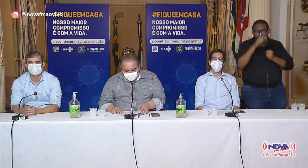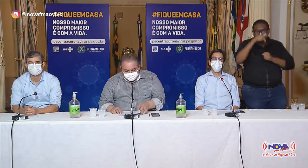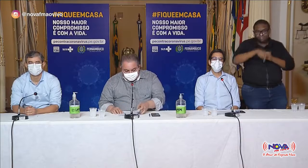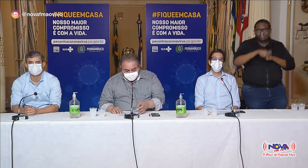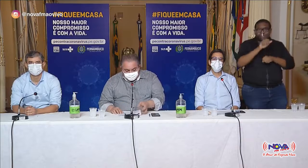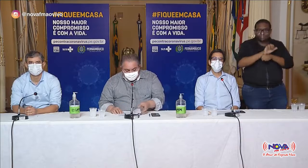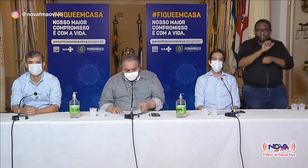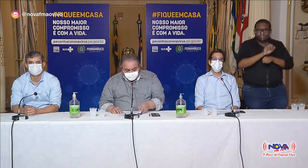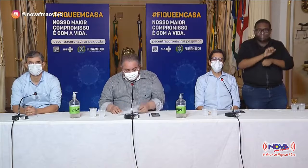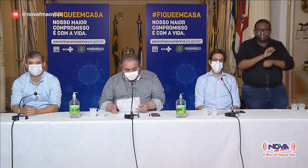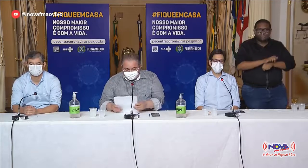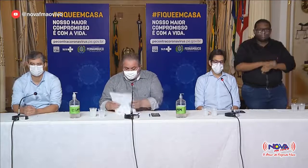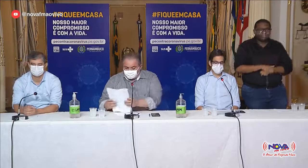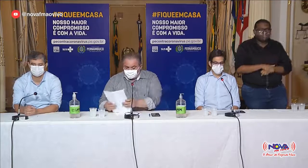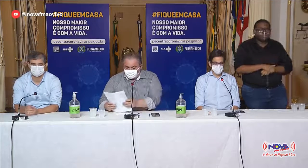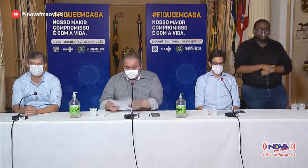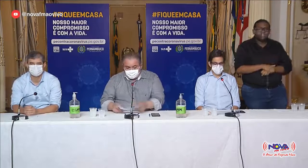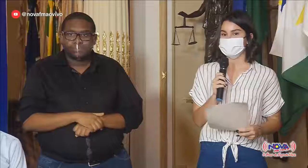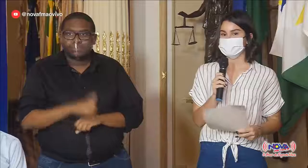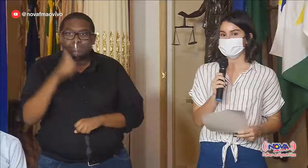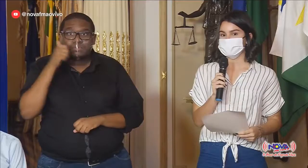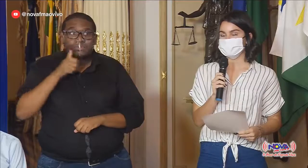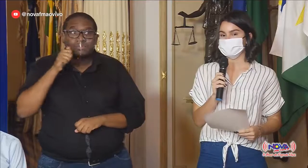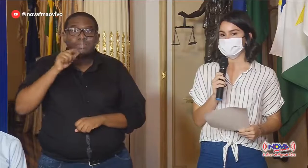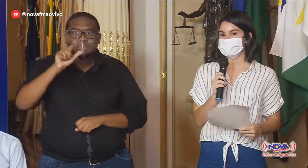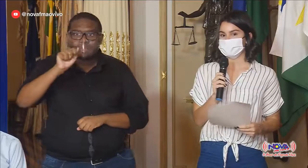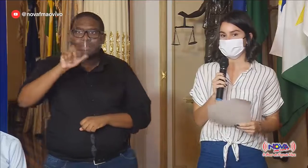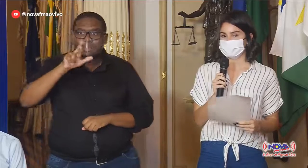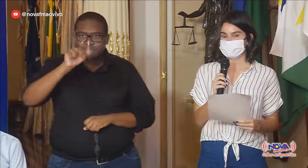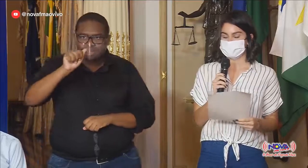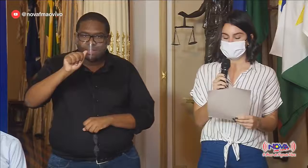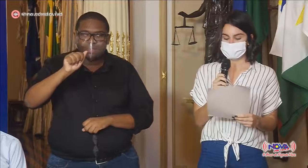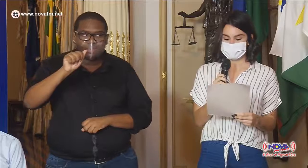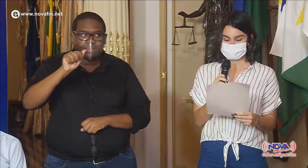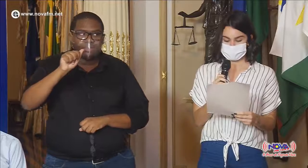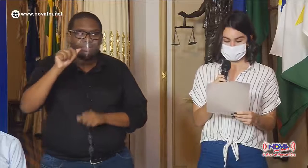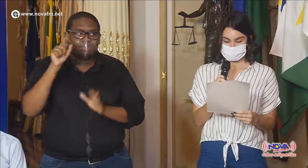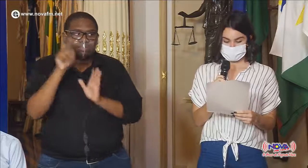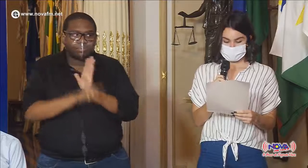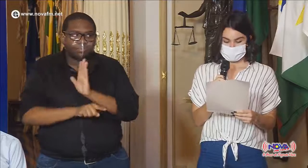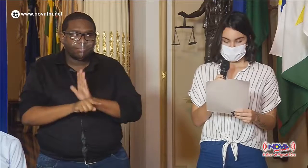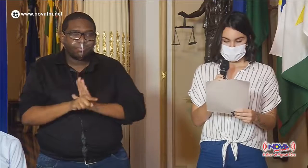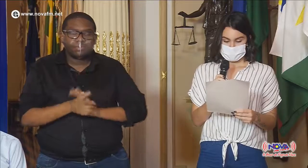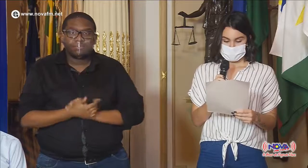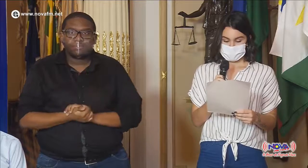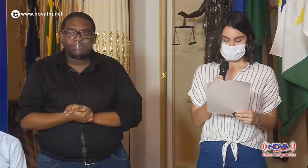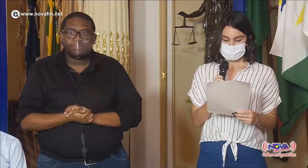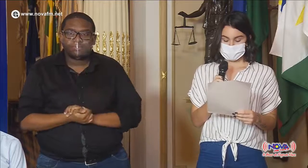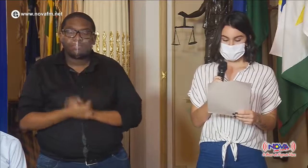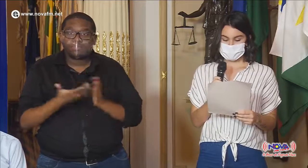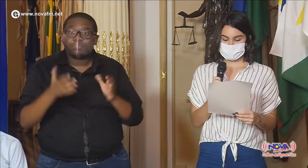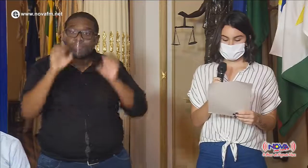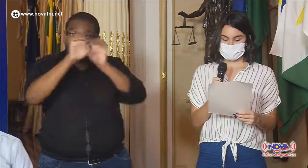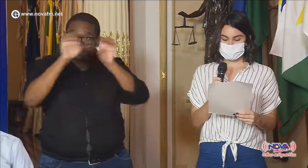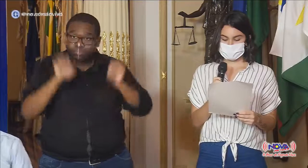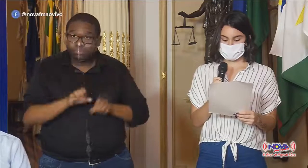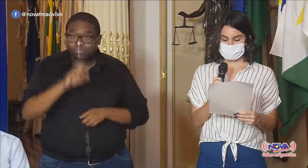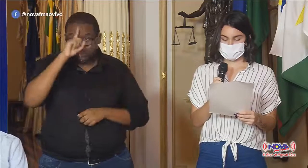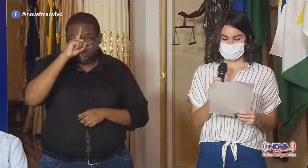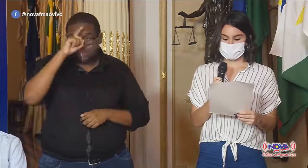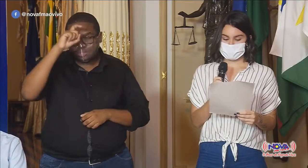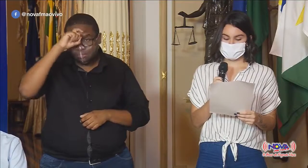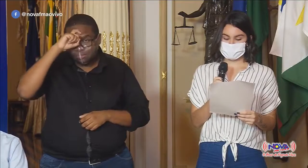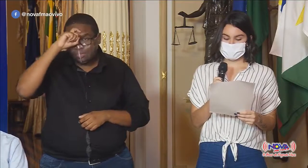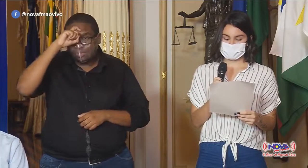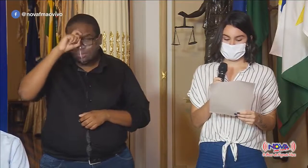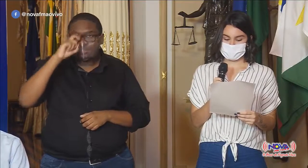estado. Ainda para o doutor André, Lara Cavalcante, da Rádio Petrolina FM, pergunta. A estrutura do hospital de campanha,